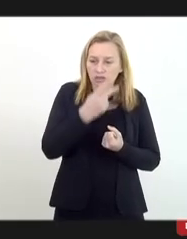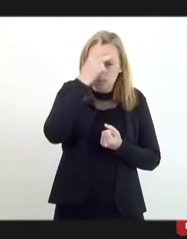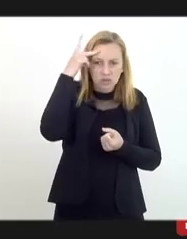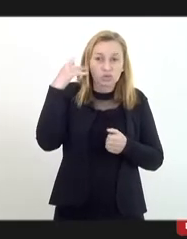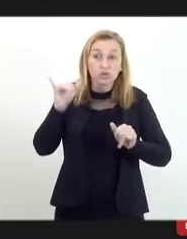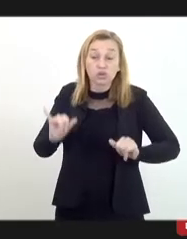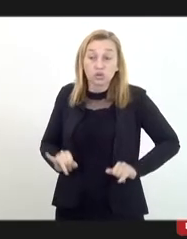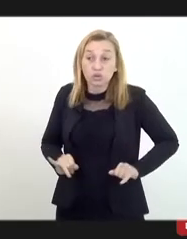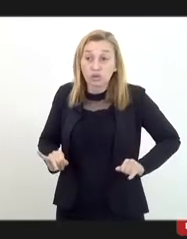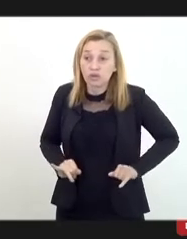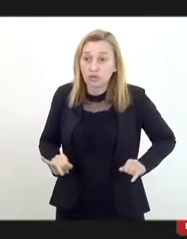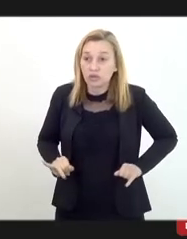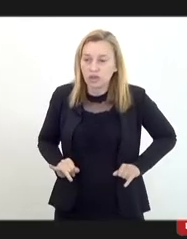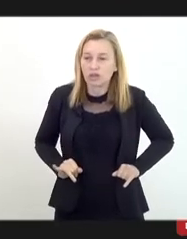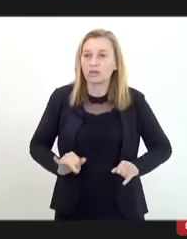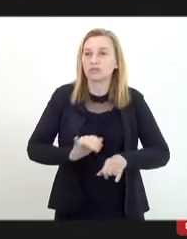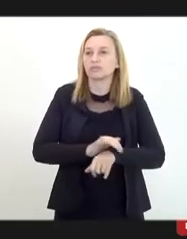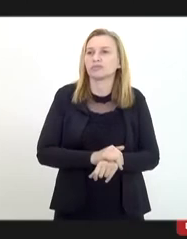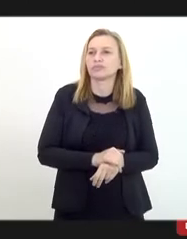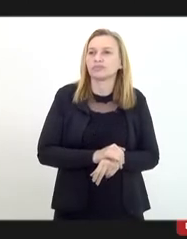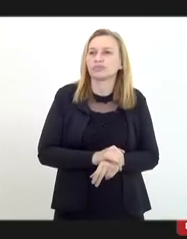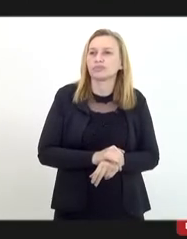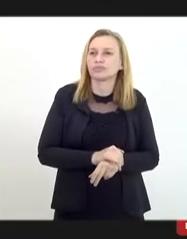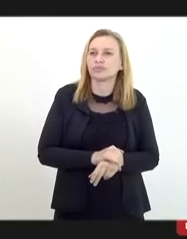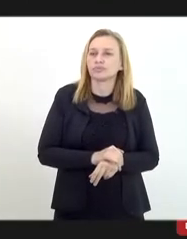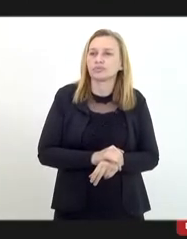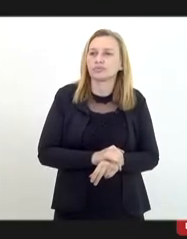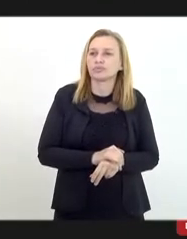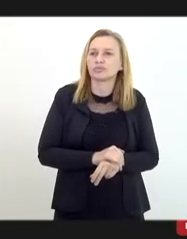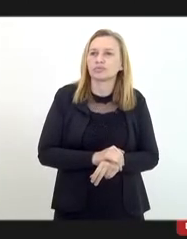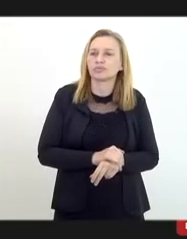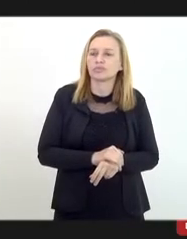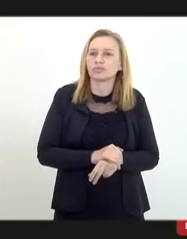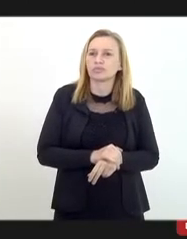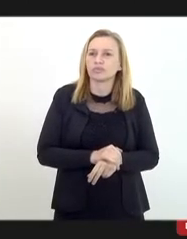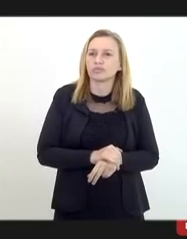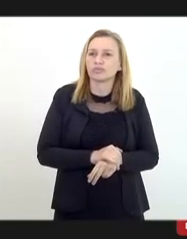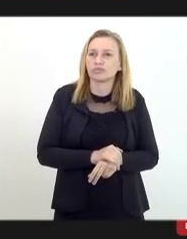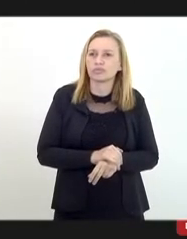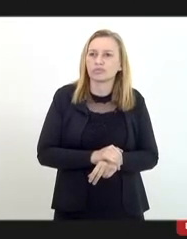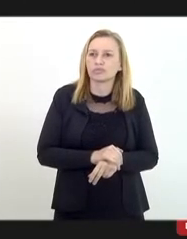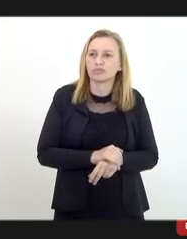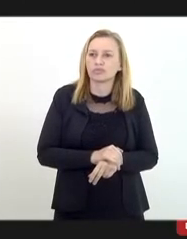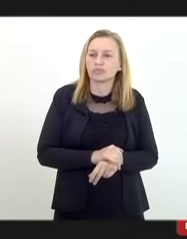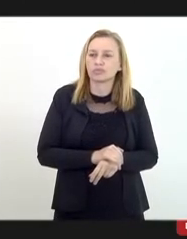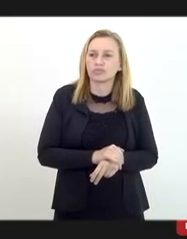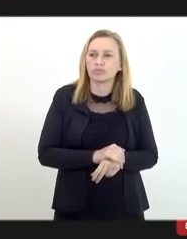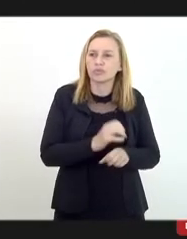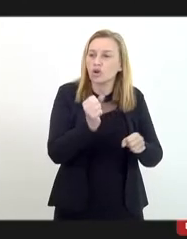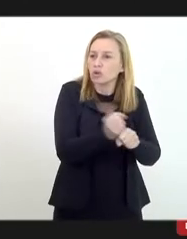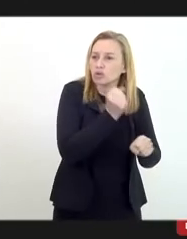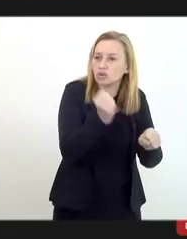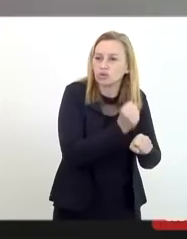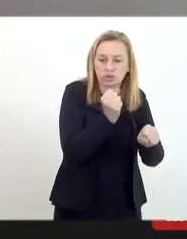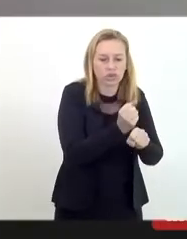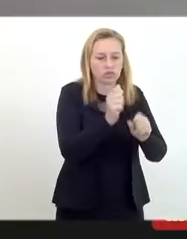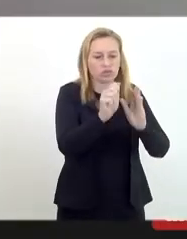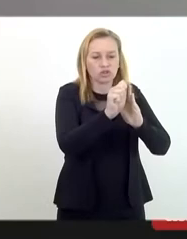reparação, com reconstrução de templos religiosos,